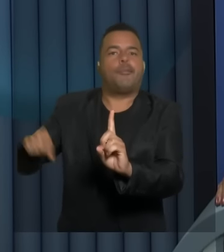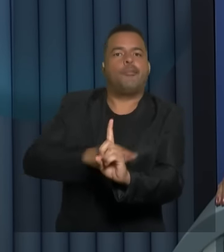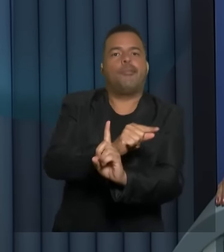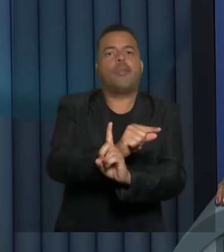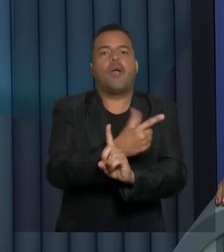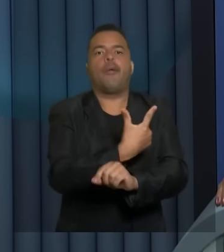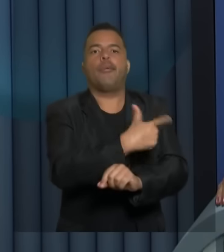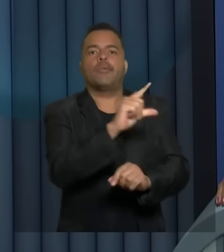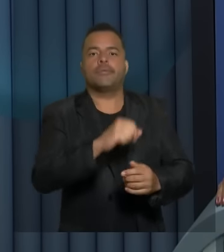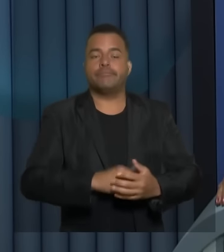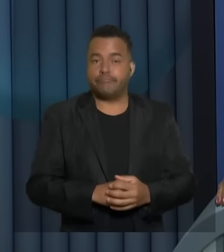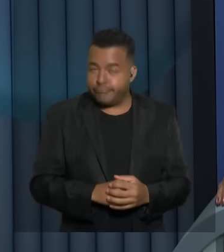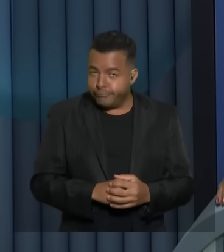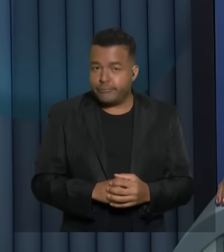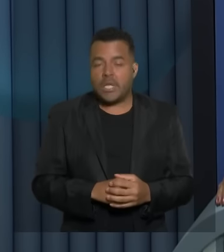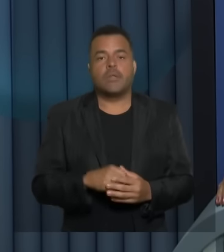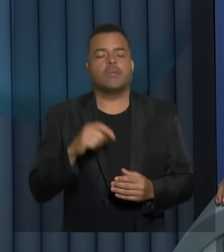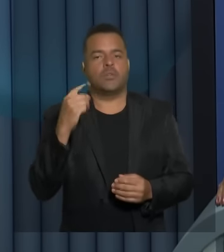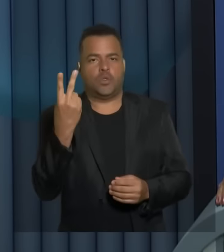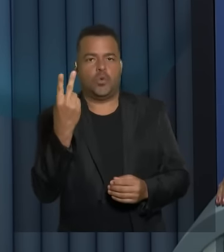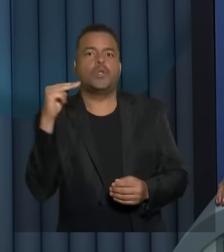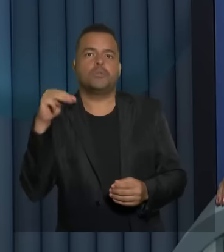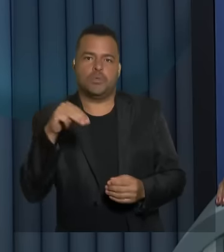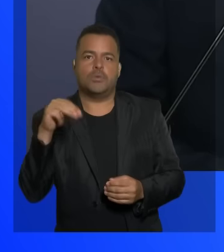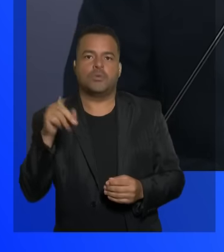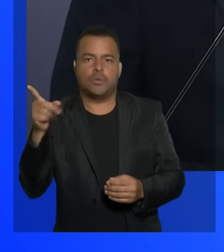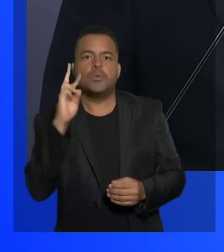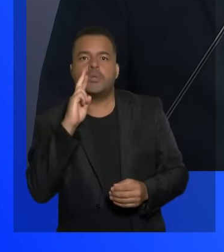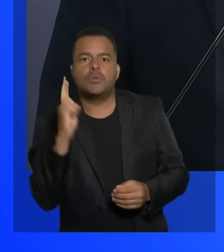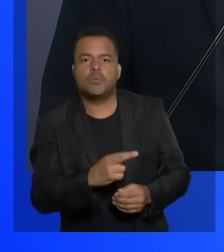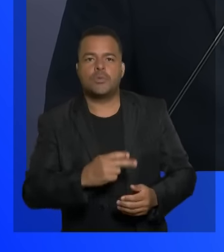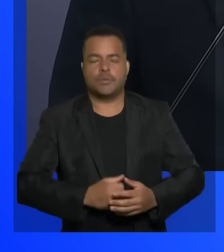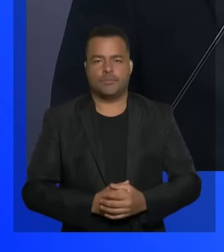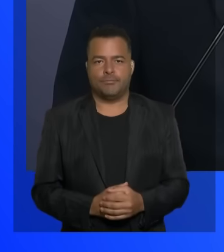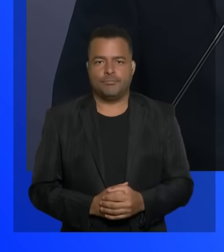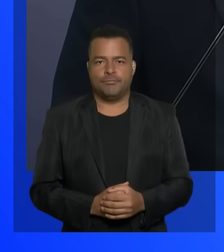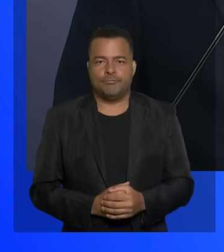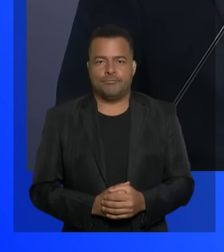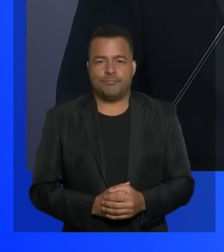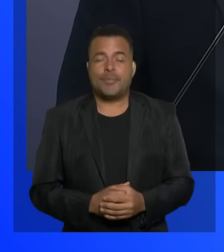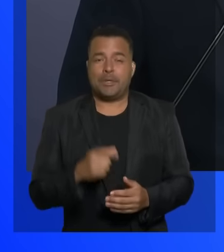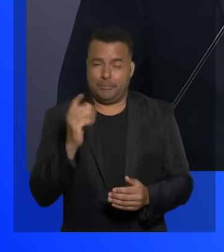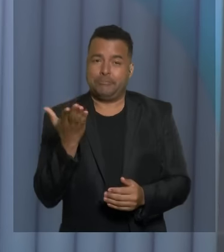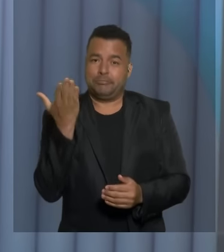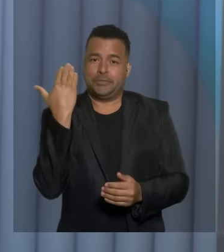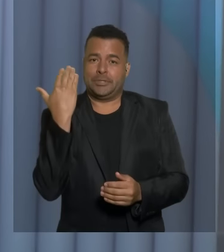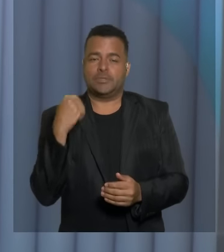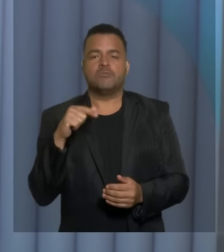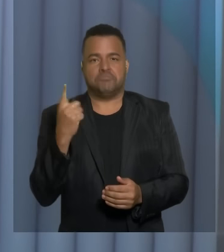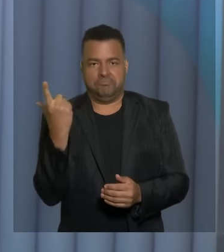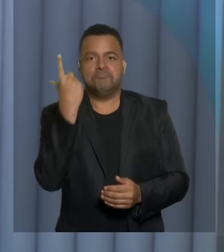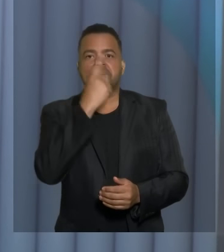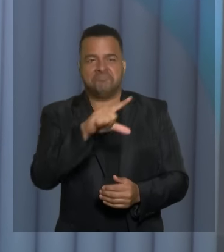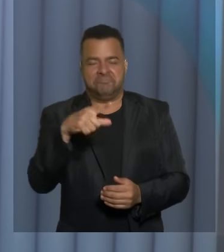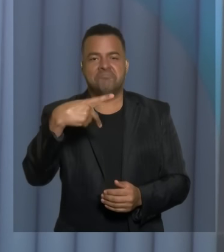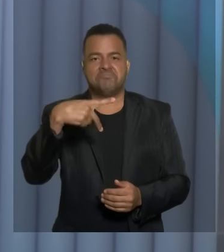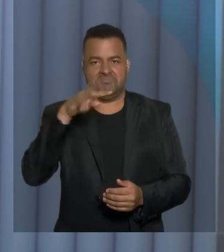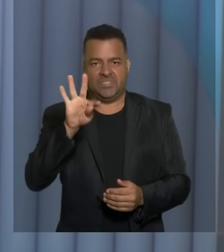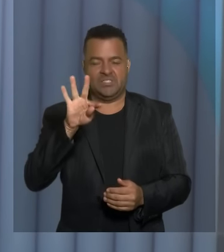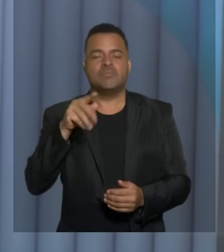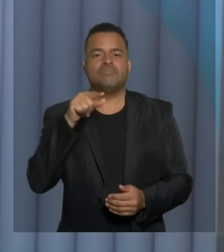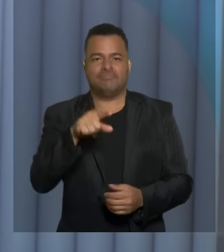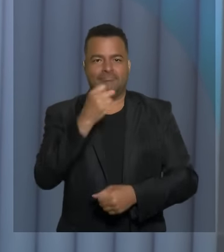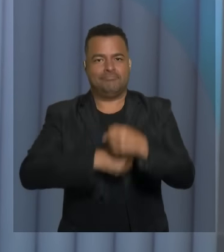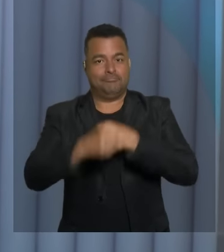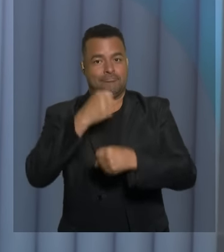O senhor agora tem dois minutos para a sua resposta, candidato. Quando assumirmos o governo municipal em